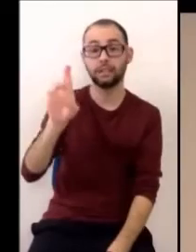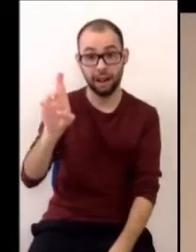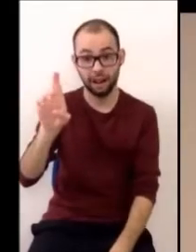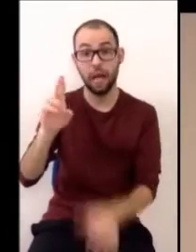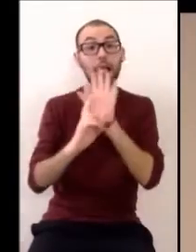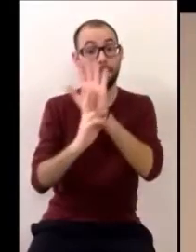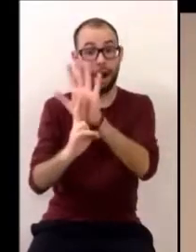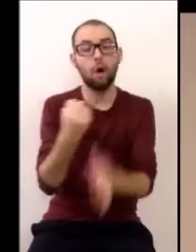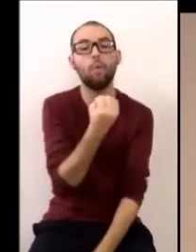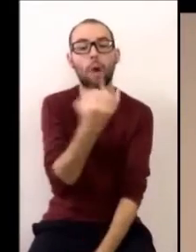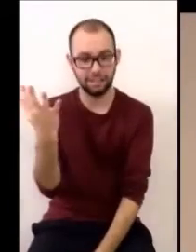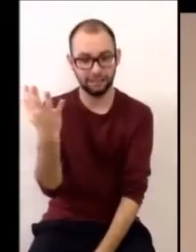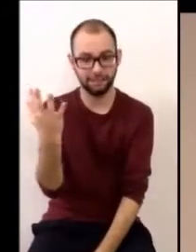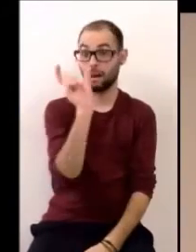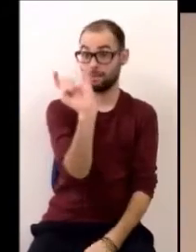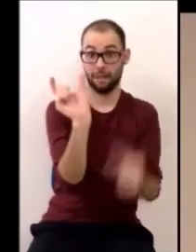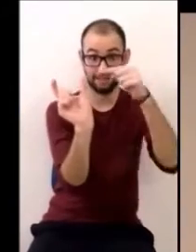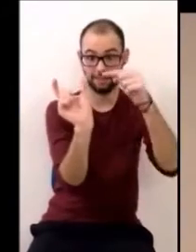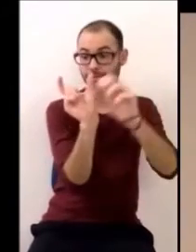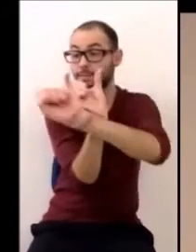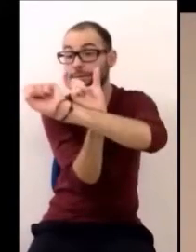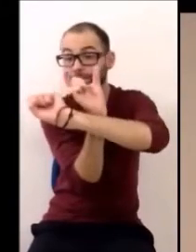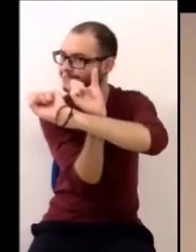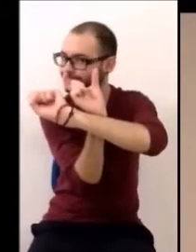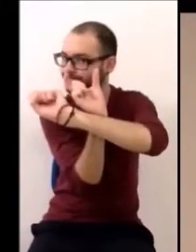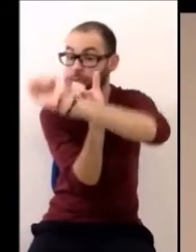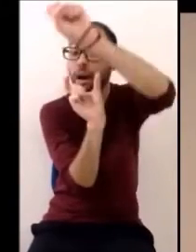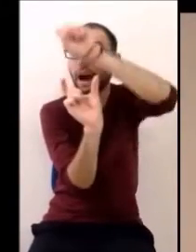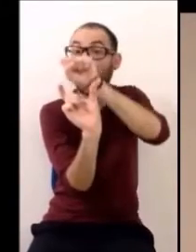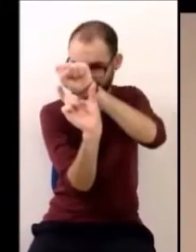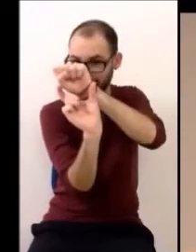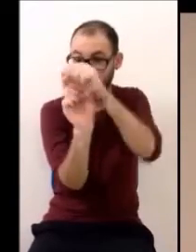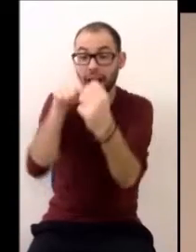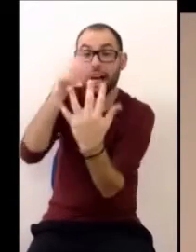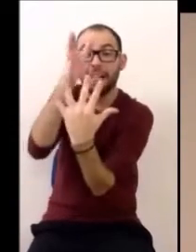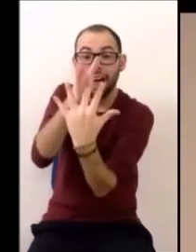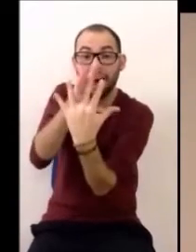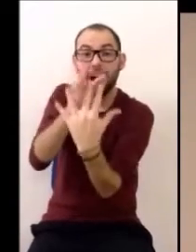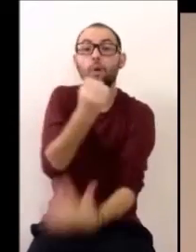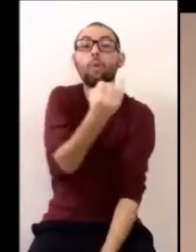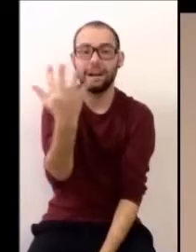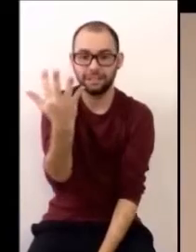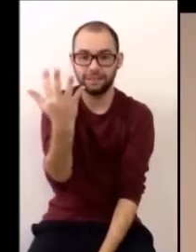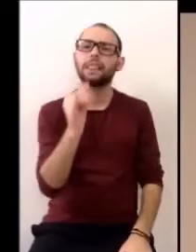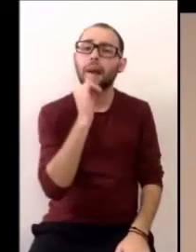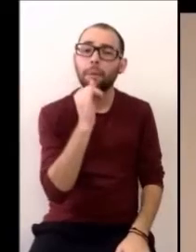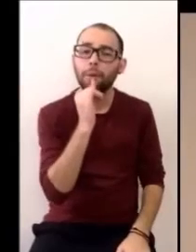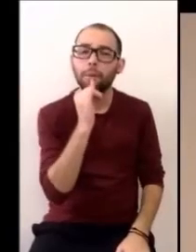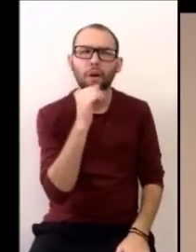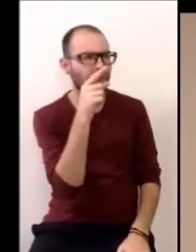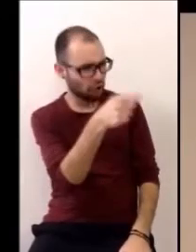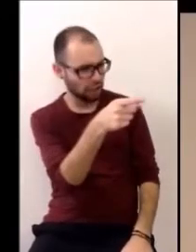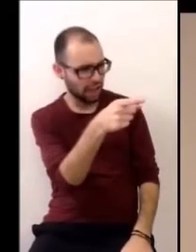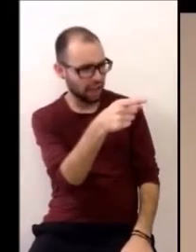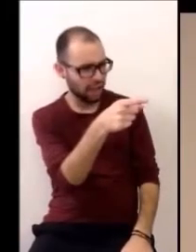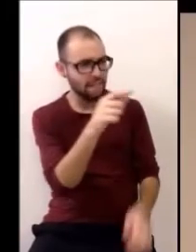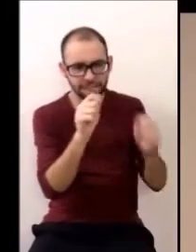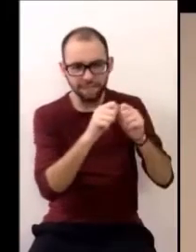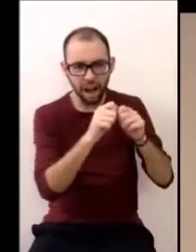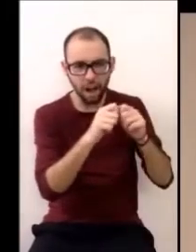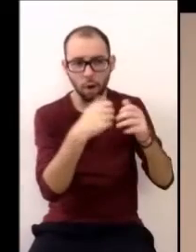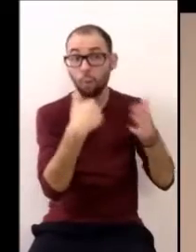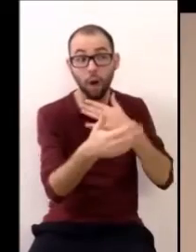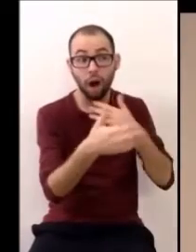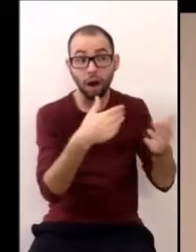quando eu falo, por exemplo, qualquer coisa que você fizer vai me prejudicar. Então, passando para o plural, quaisquer